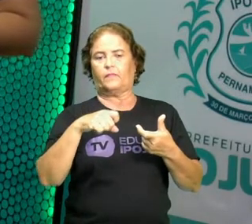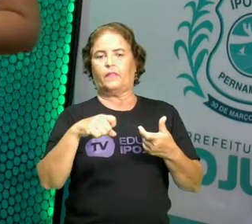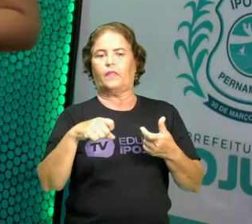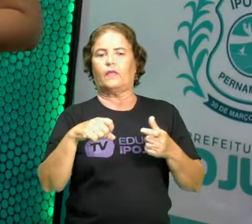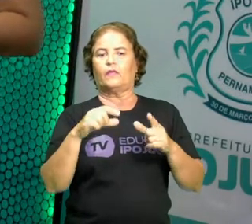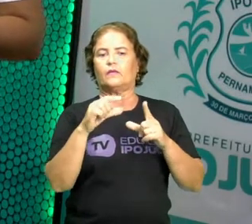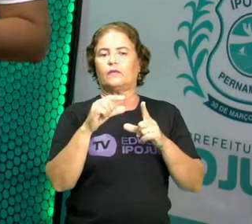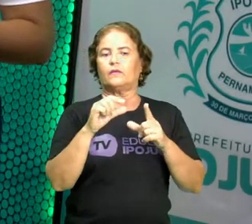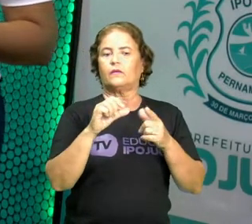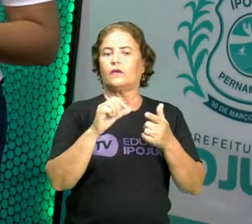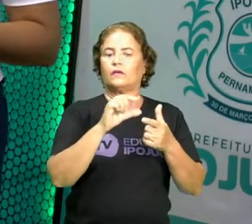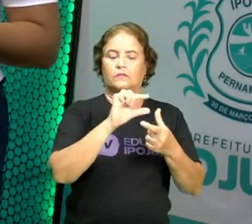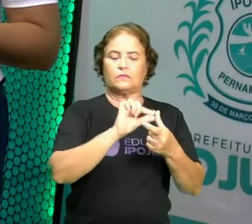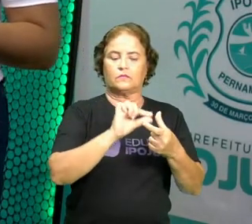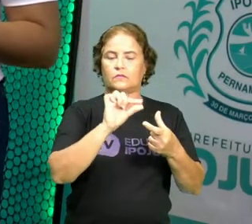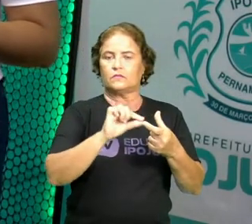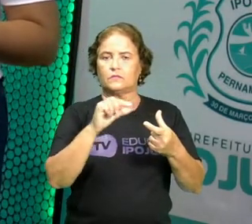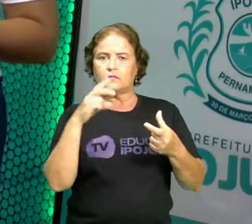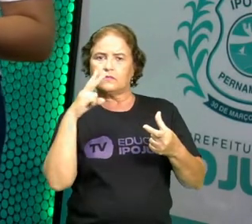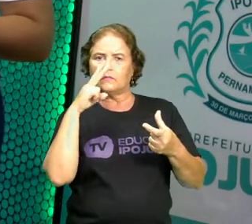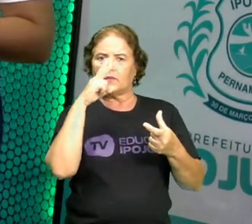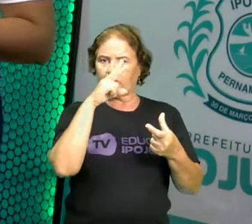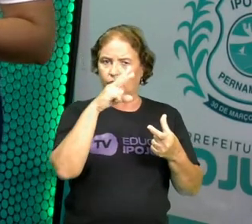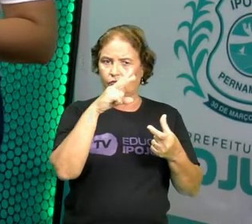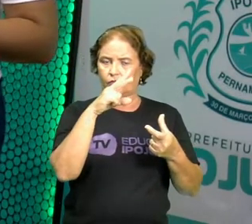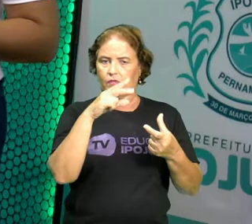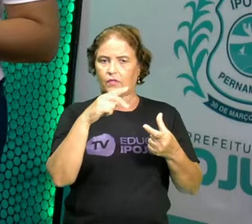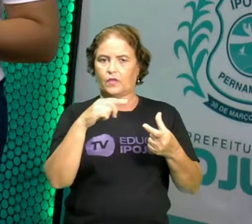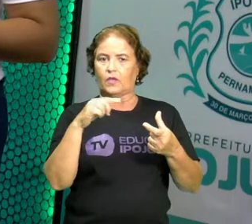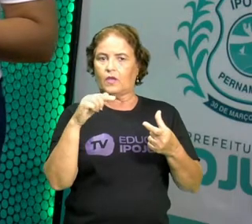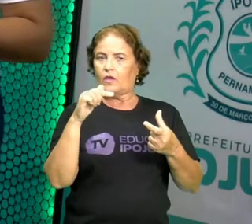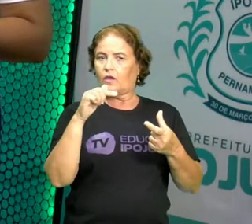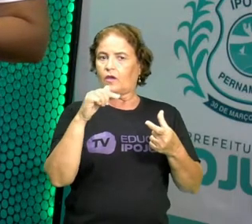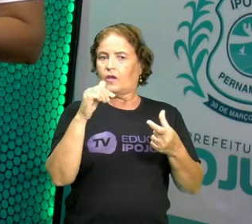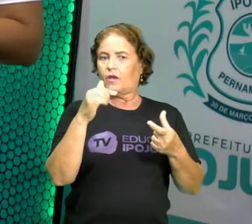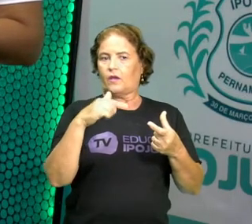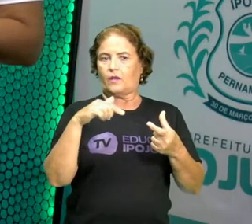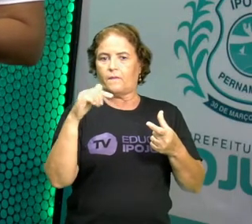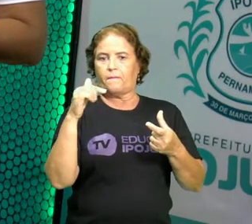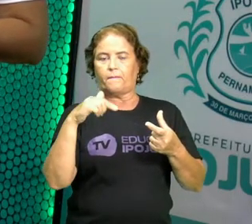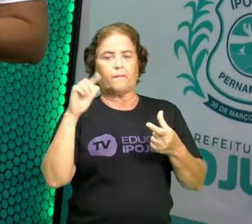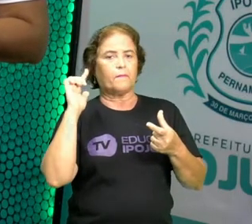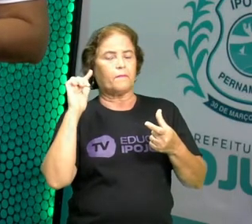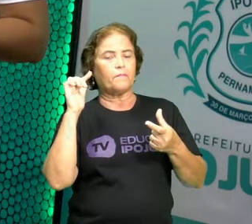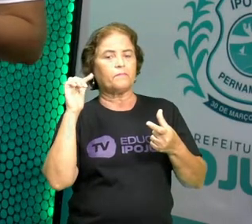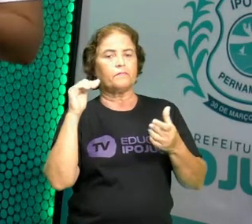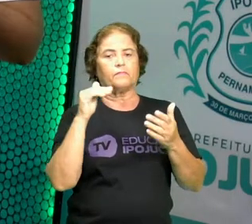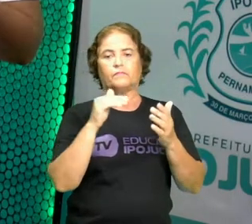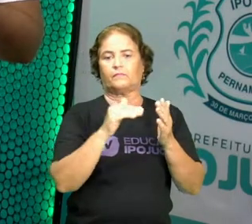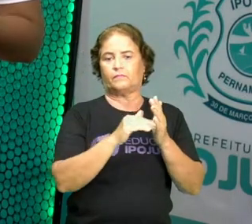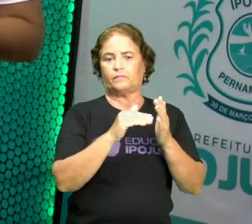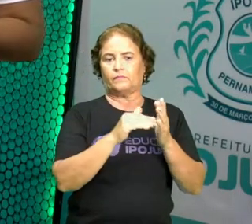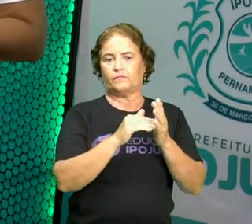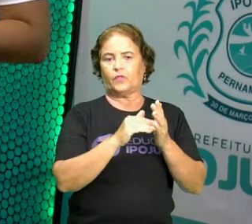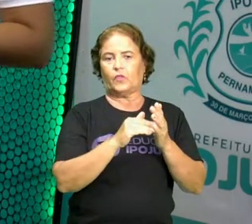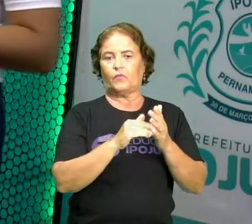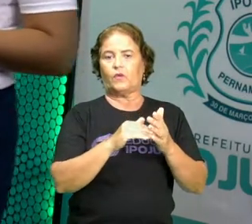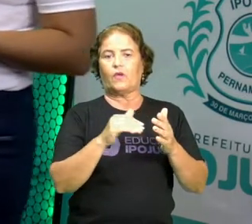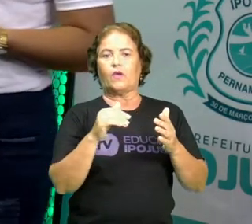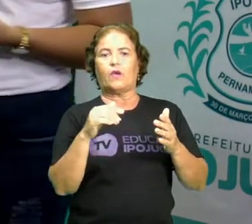sílaba tônica, ela é a penúltima. A última, ela é oxítona. A penúltima, a gente chama de